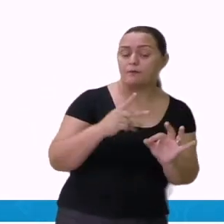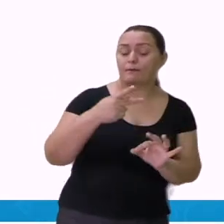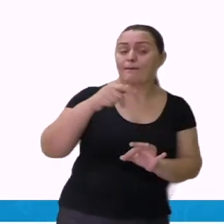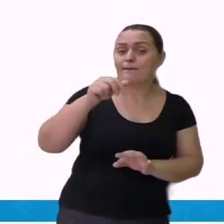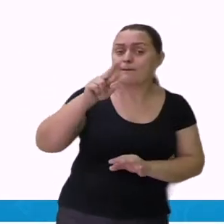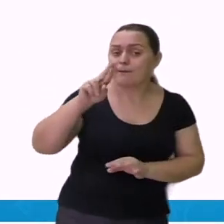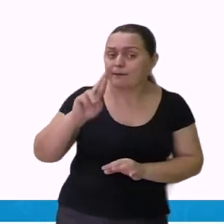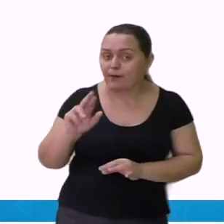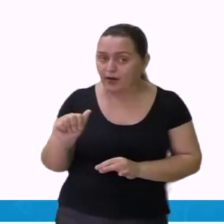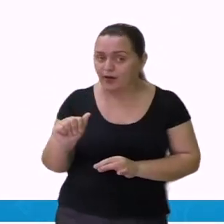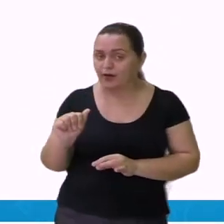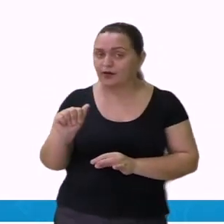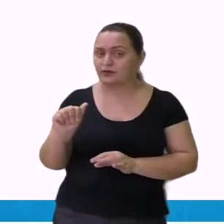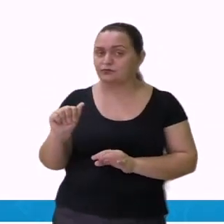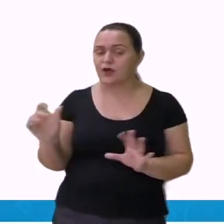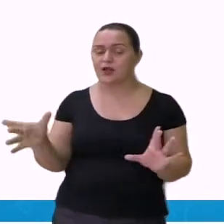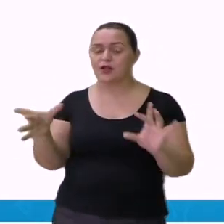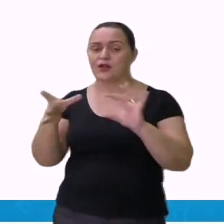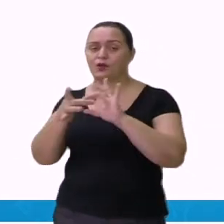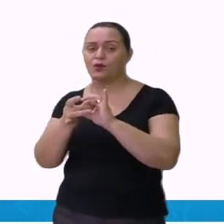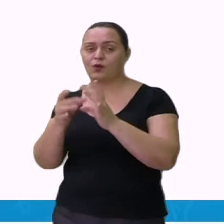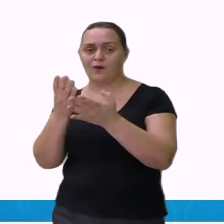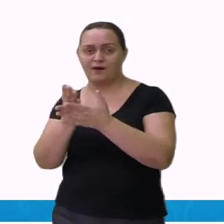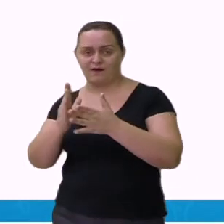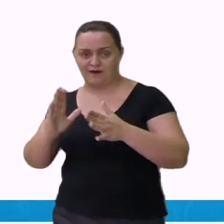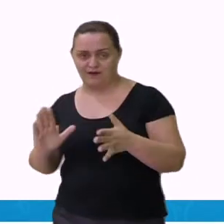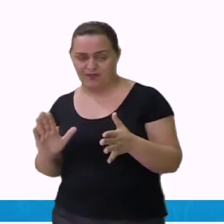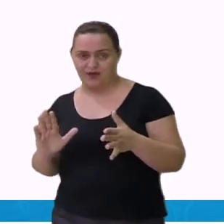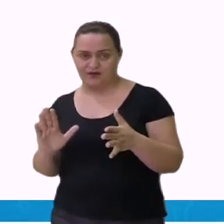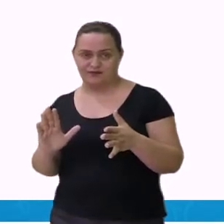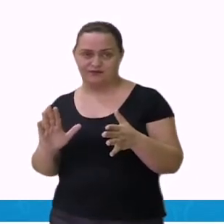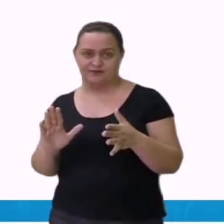acabar com a. Ok?